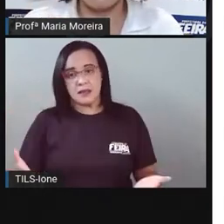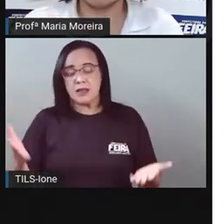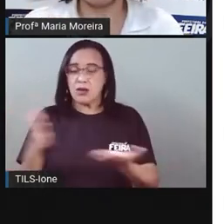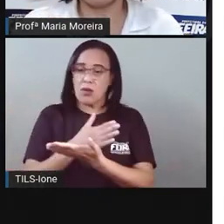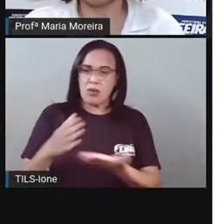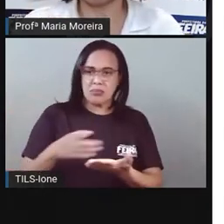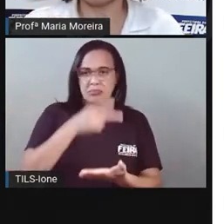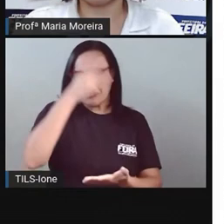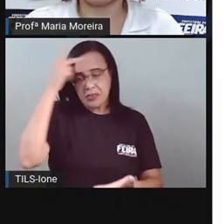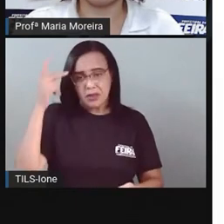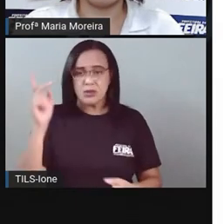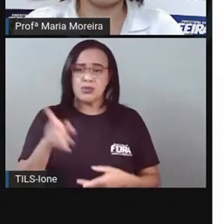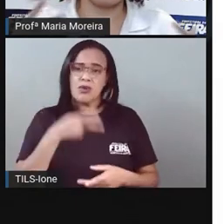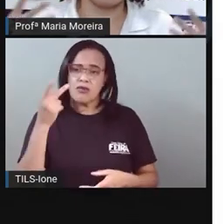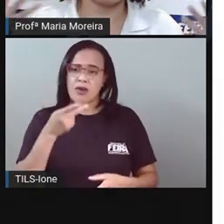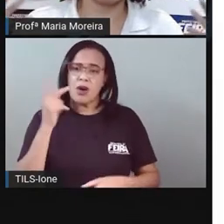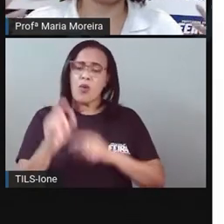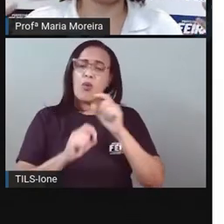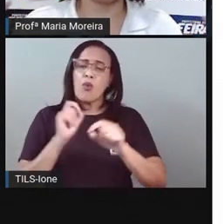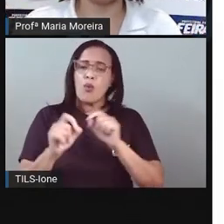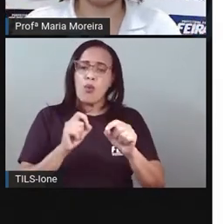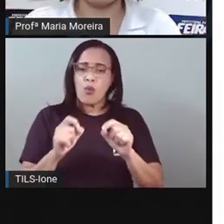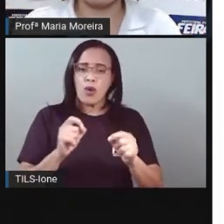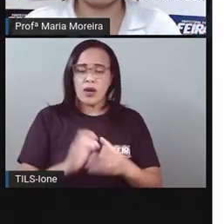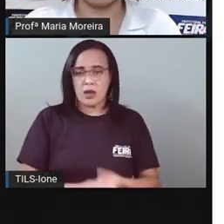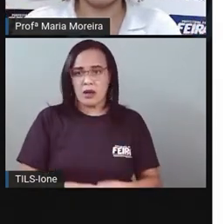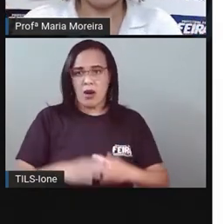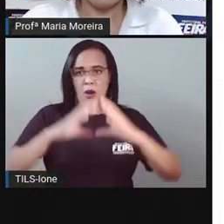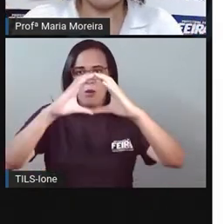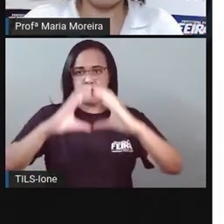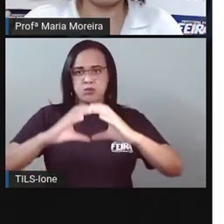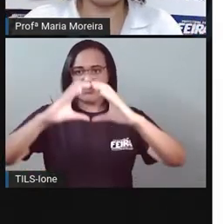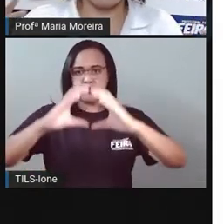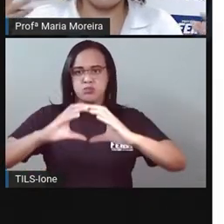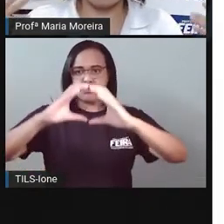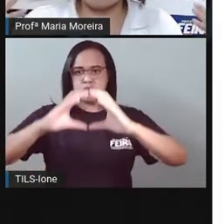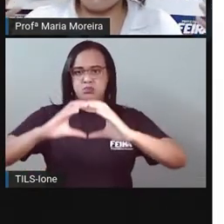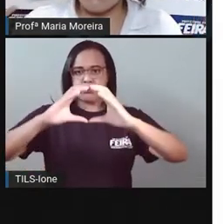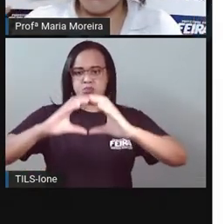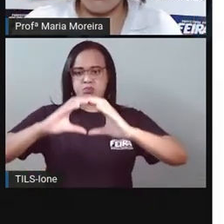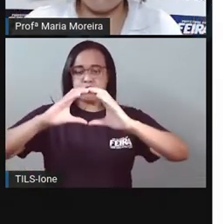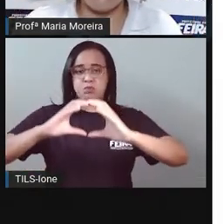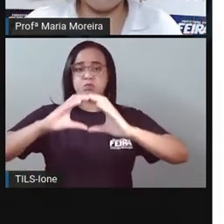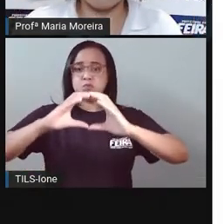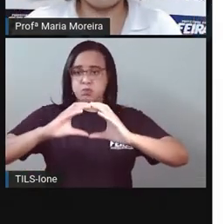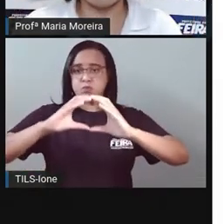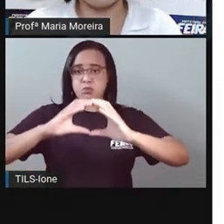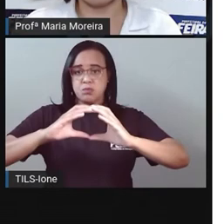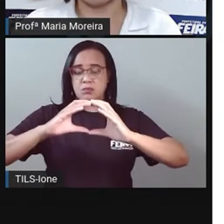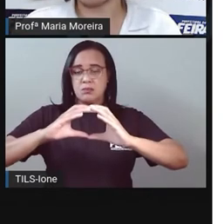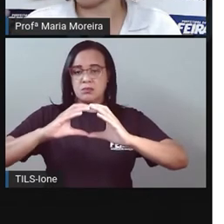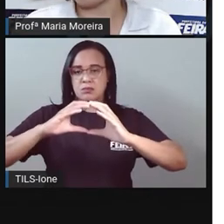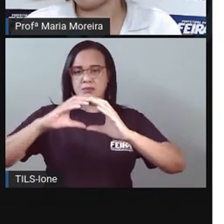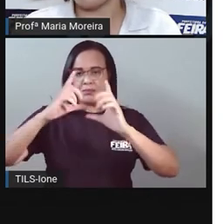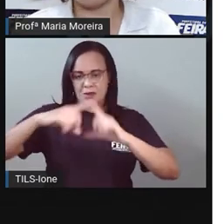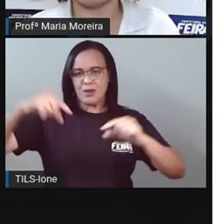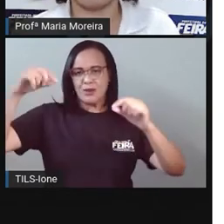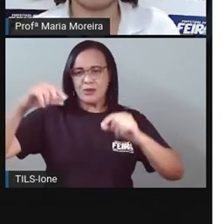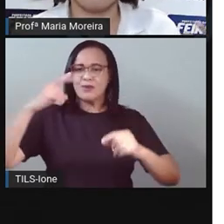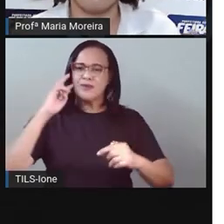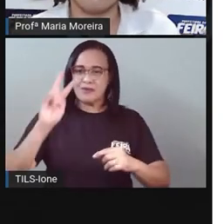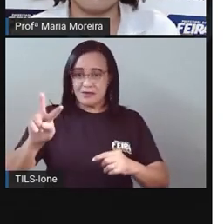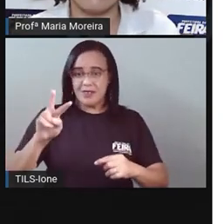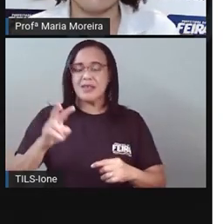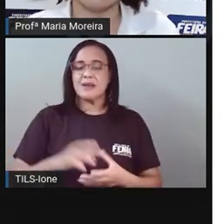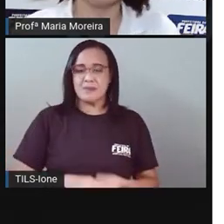A lua azul Que na verdade É também a lua gigante Né? E aí em vários momentos Da nossa cidade Ou da nossa cidade Em